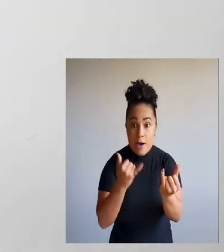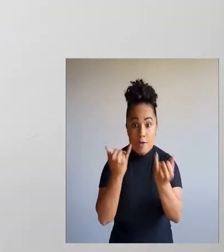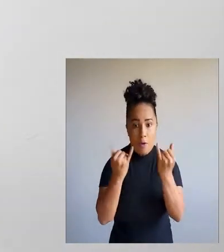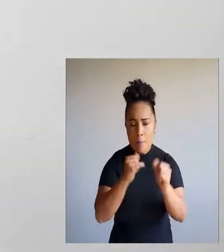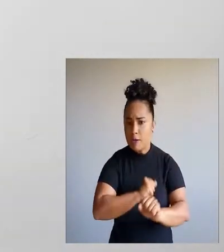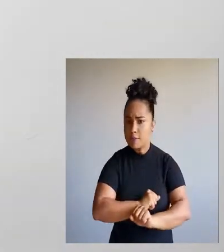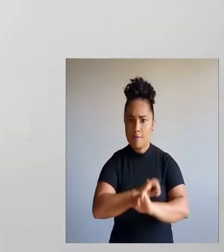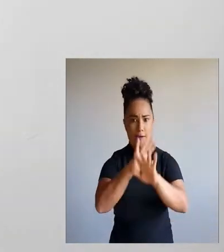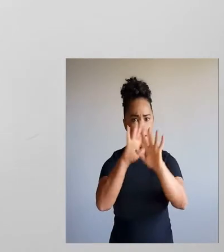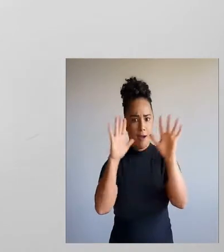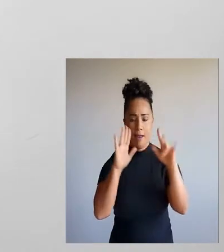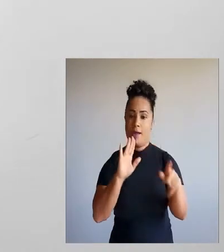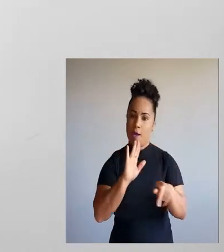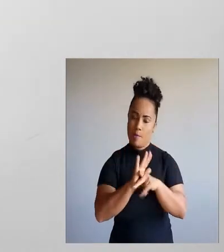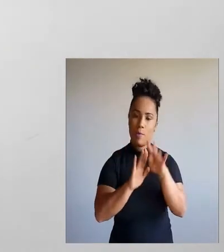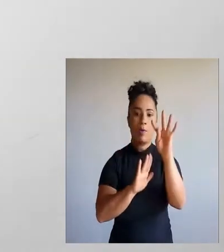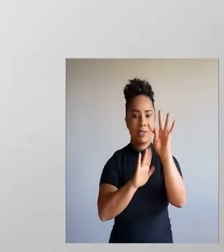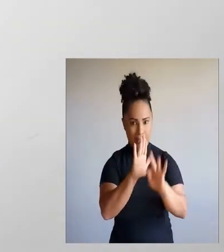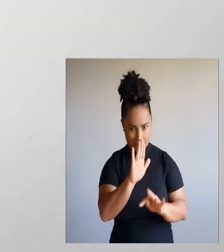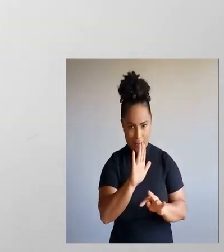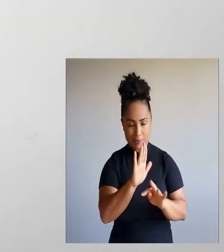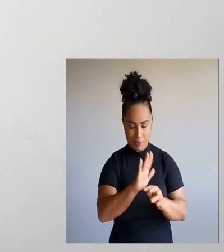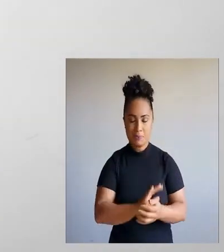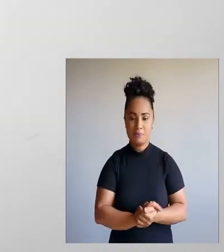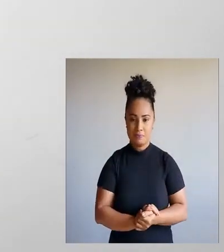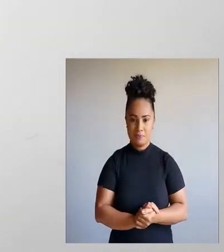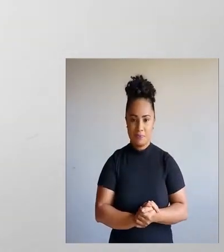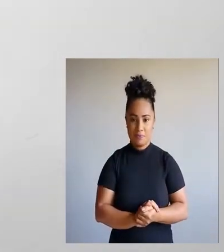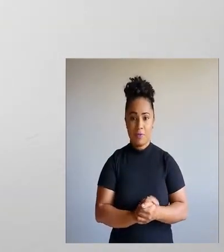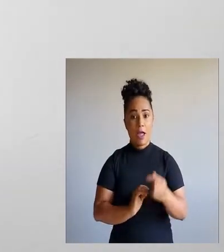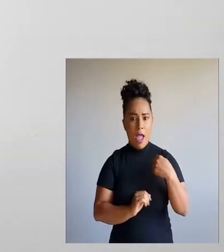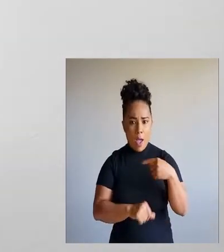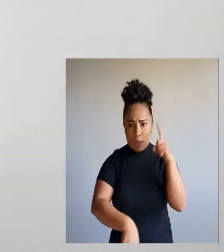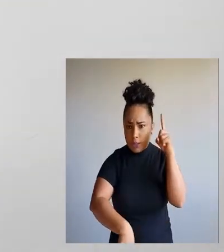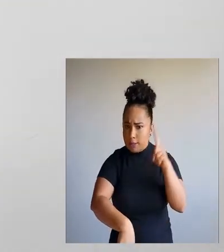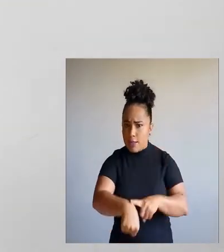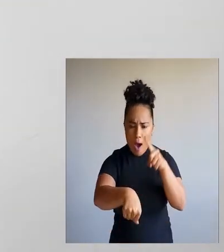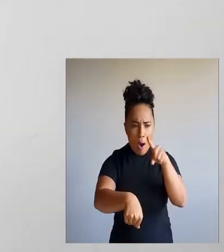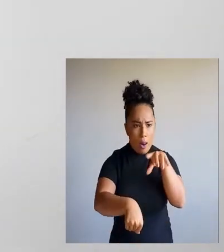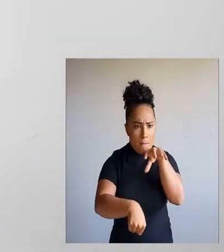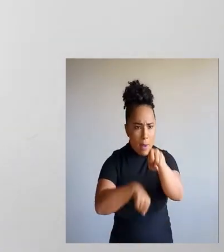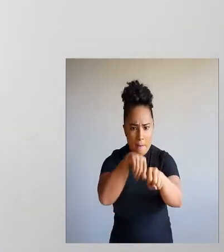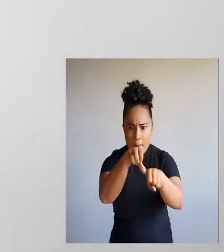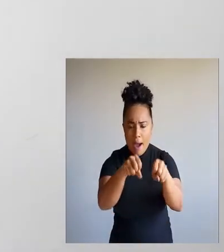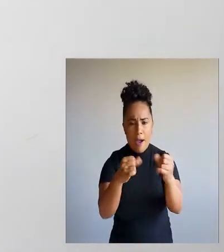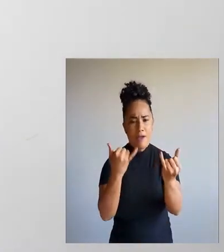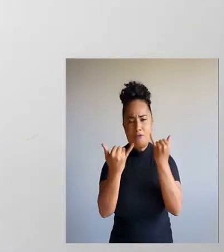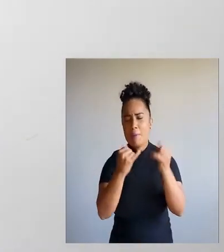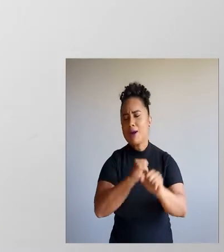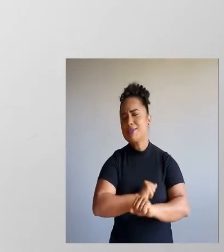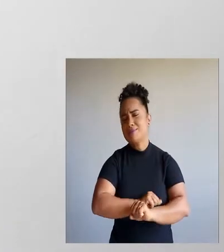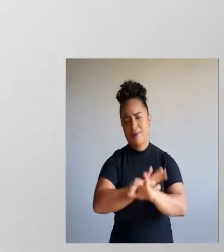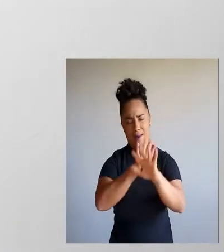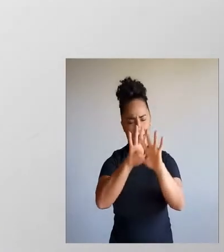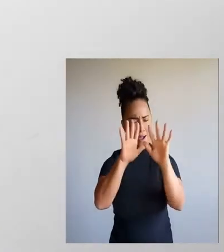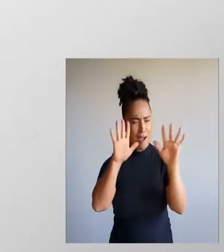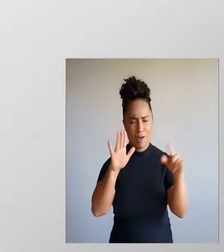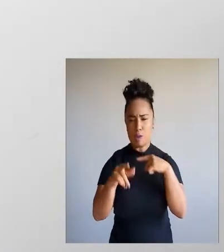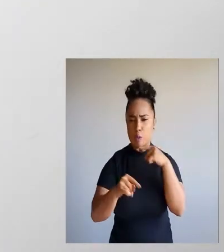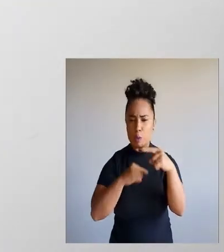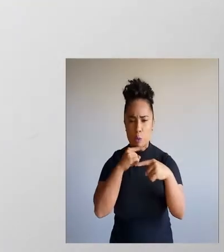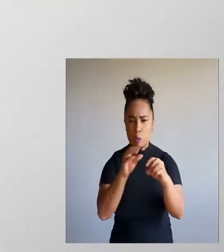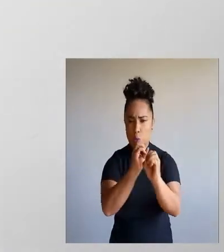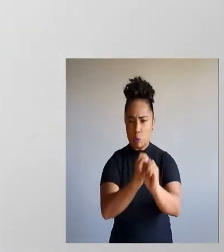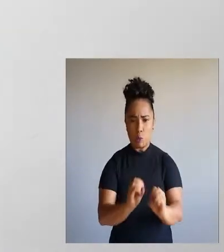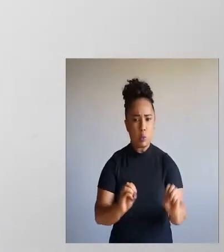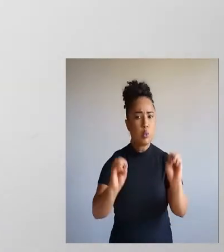em um texto. Localizar informações explícitas em um texto é o quê? Encontrar os elementos que estão claros